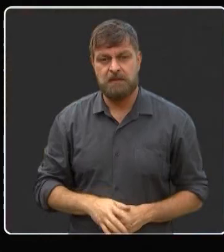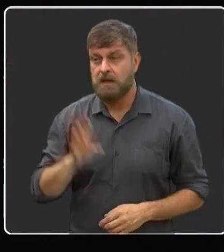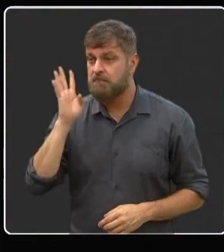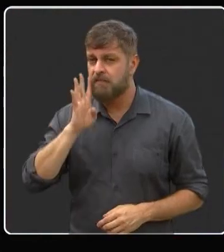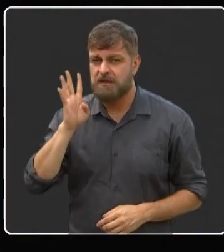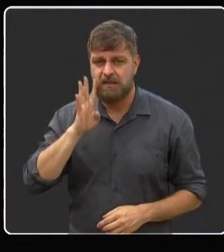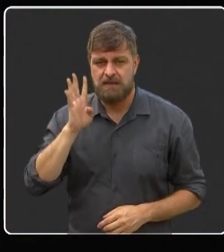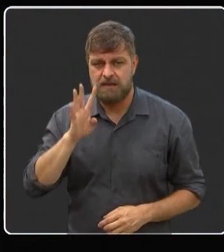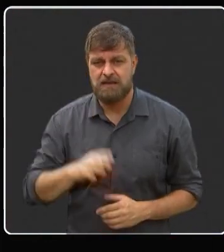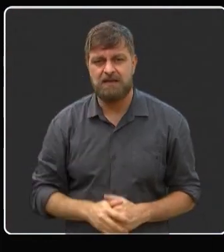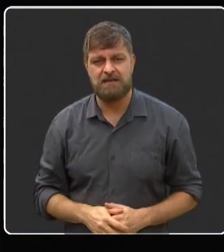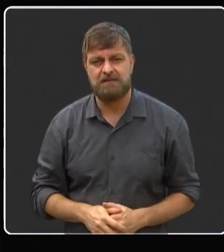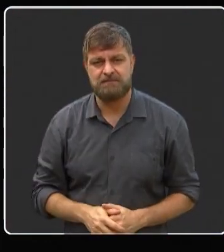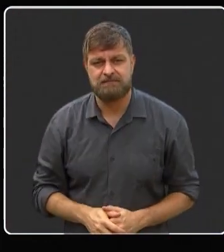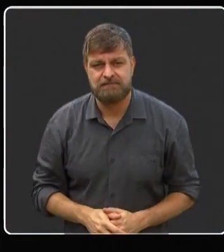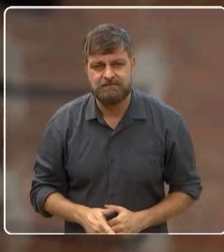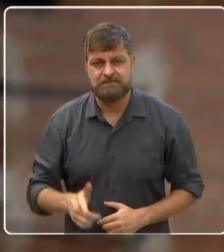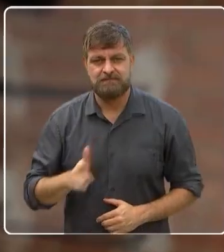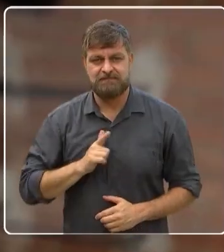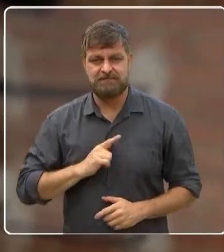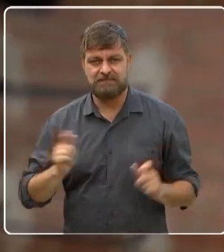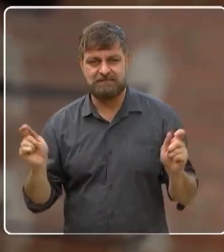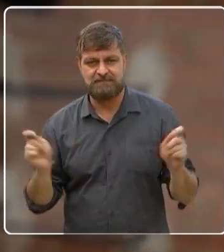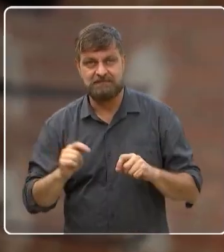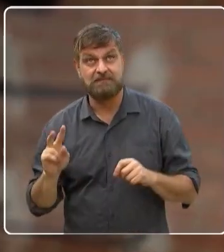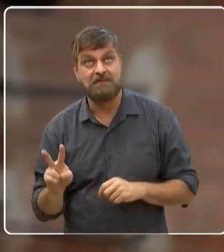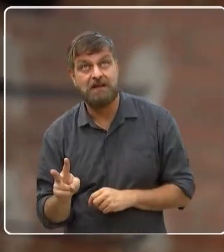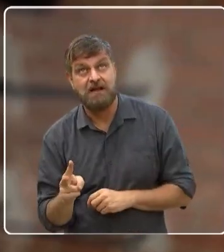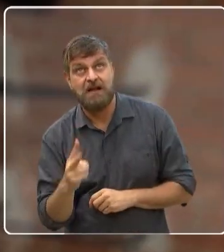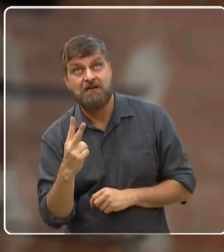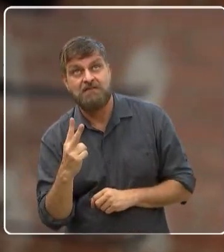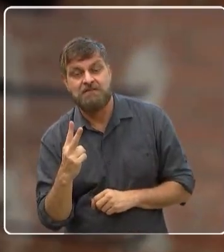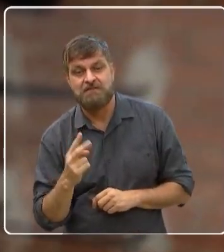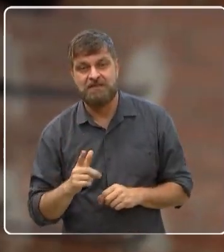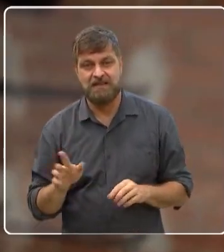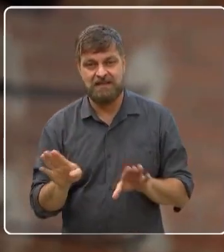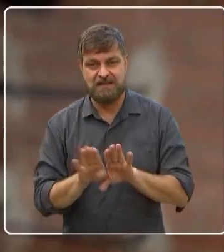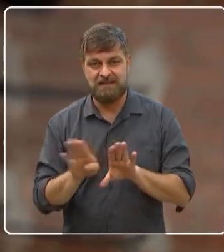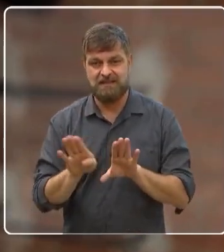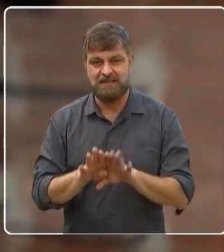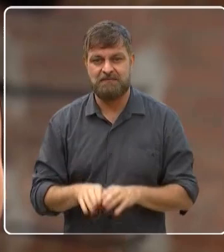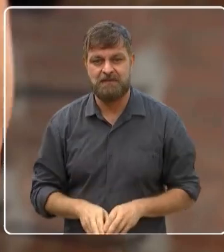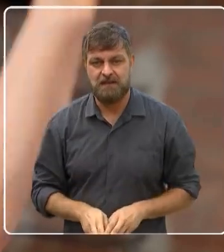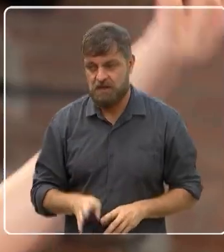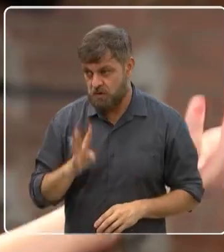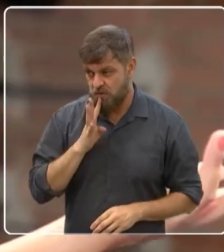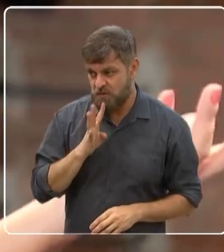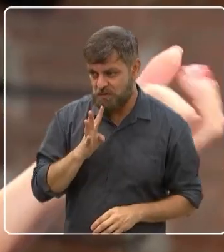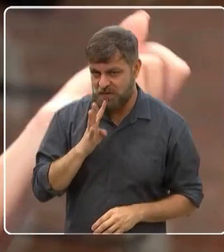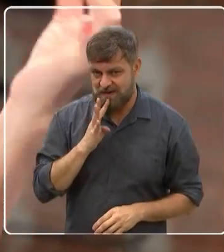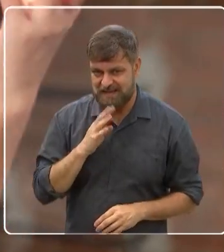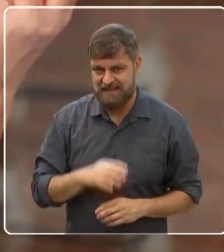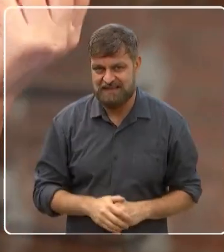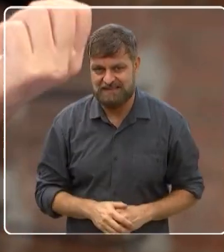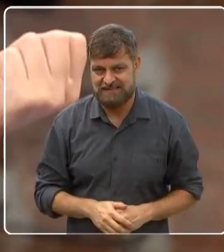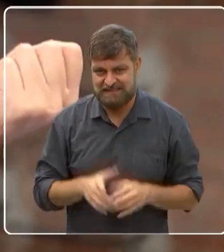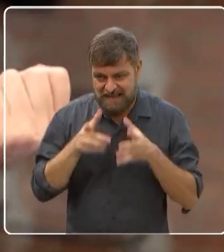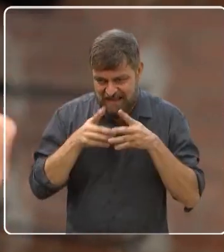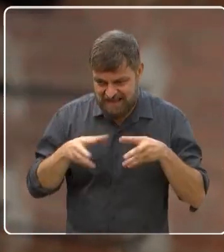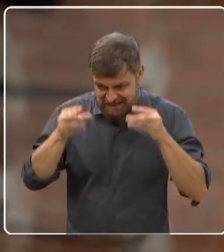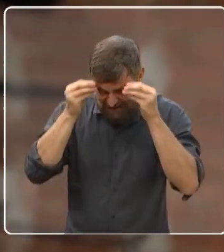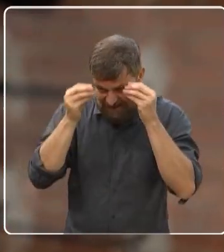é legal. É uma opção muito bacana. né? Que dá pra você fazer muito espetáculo aqui. Dá pra você... Não sei se você conhece a língua